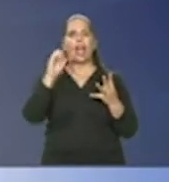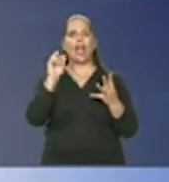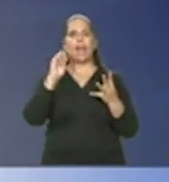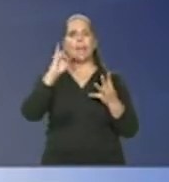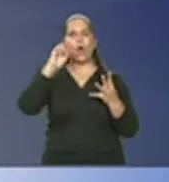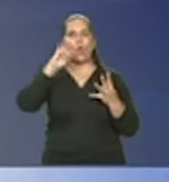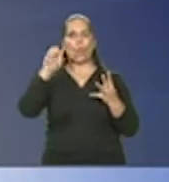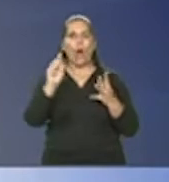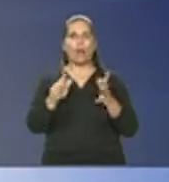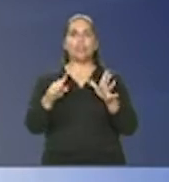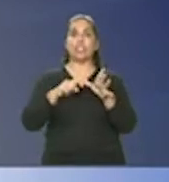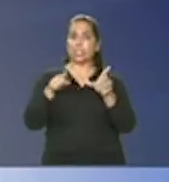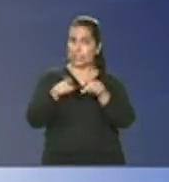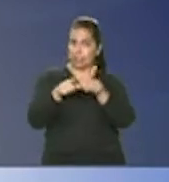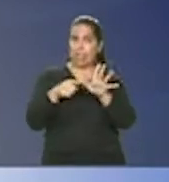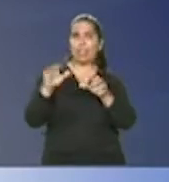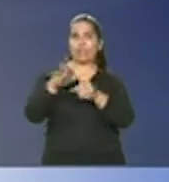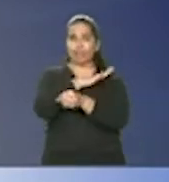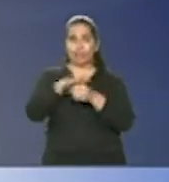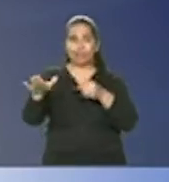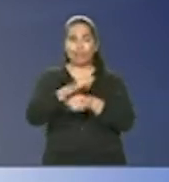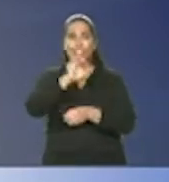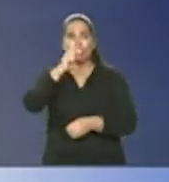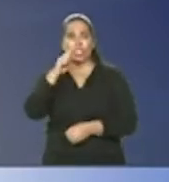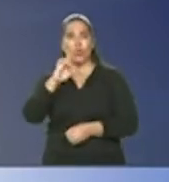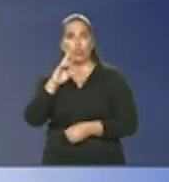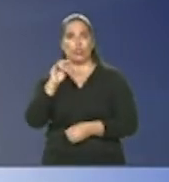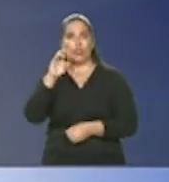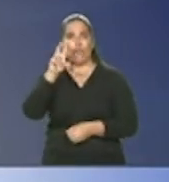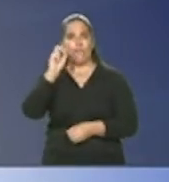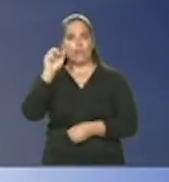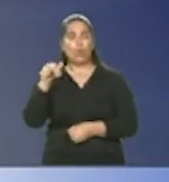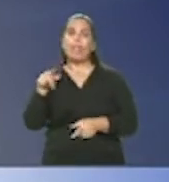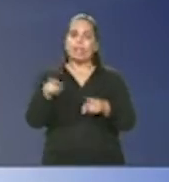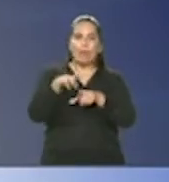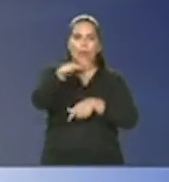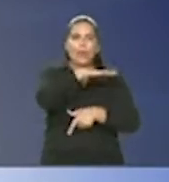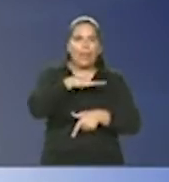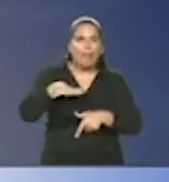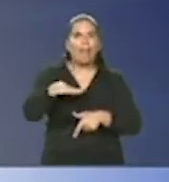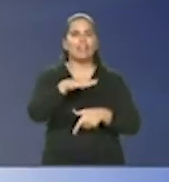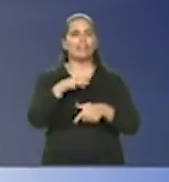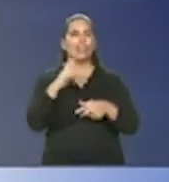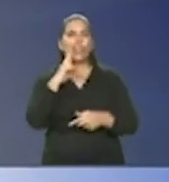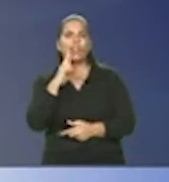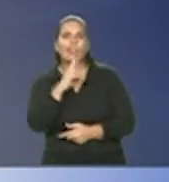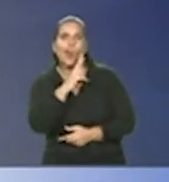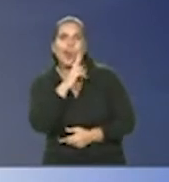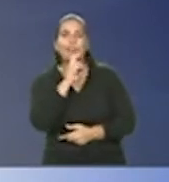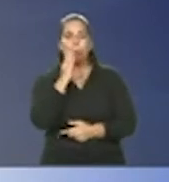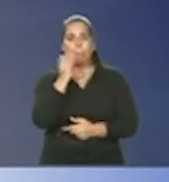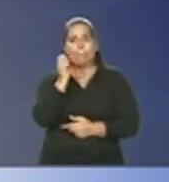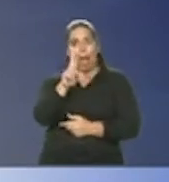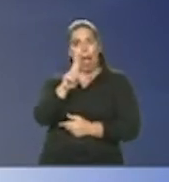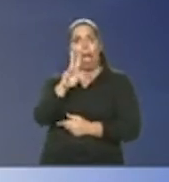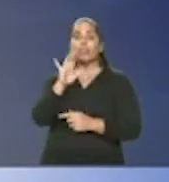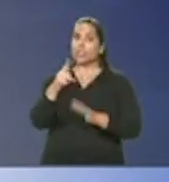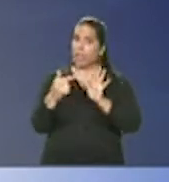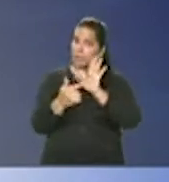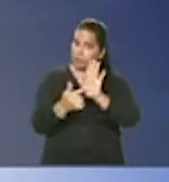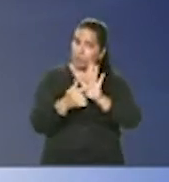Cristóvão, em que os bares e restaurantes já foram administrados,